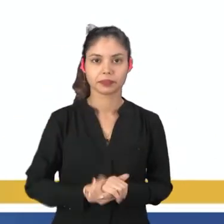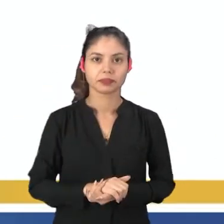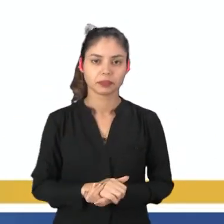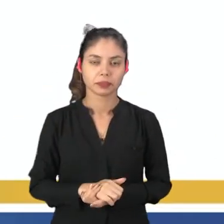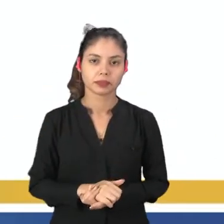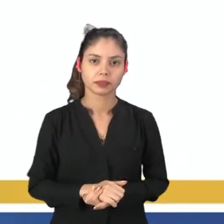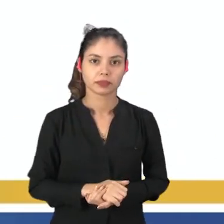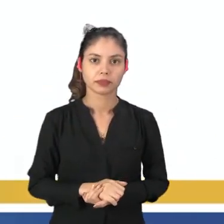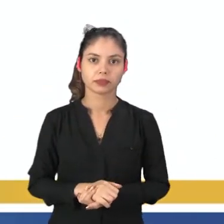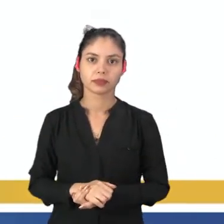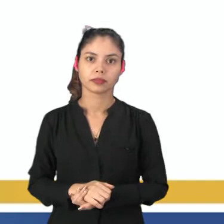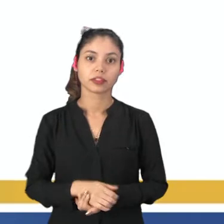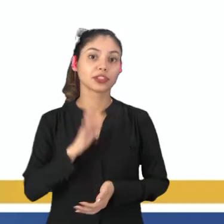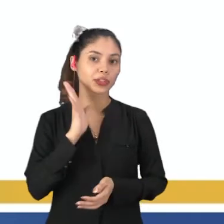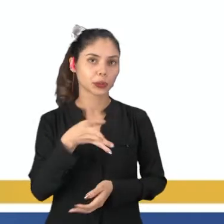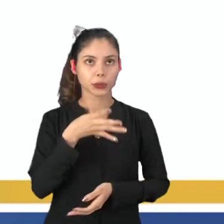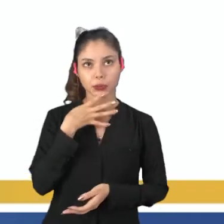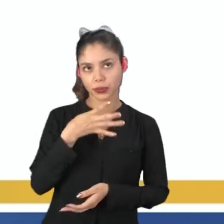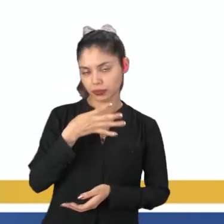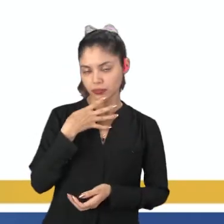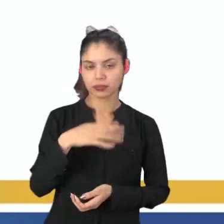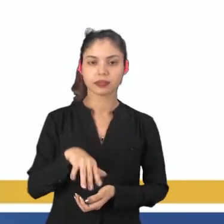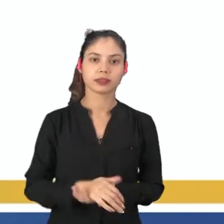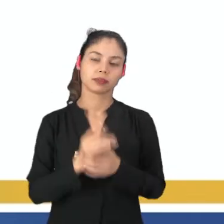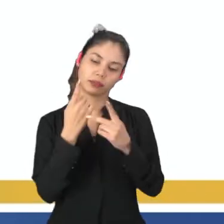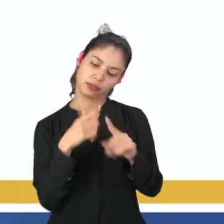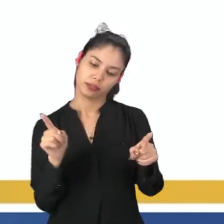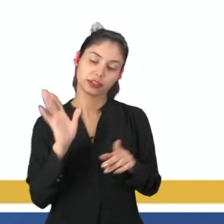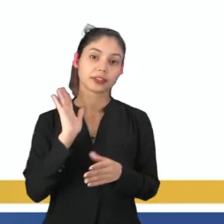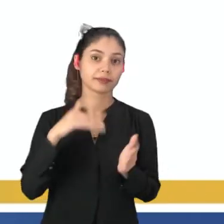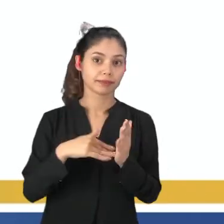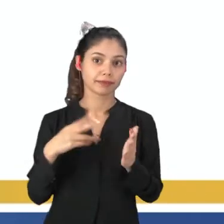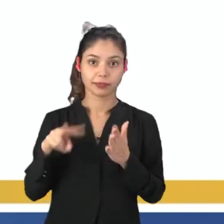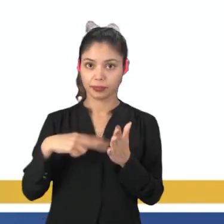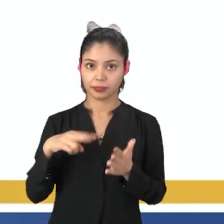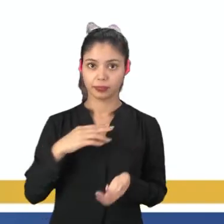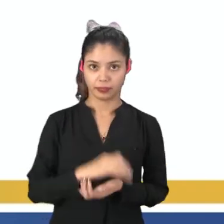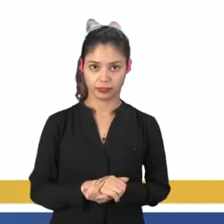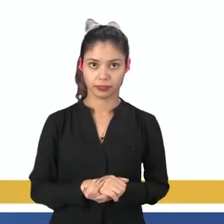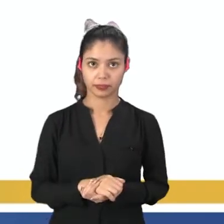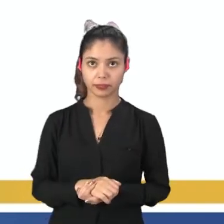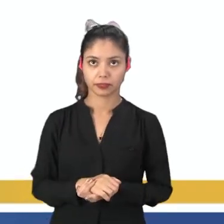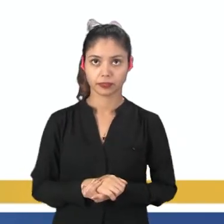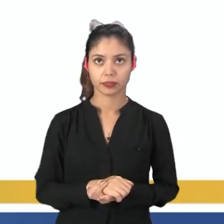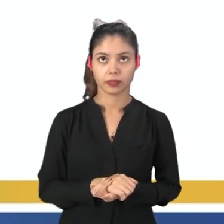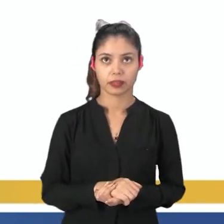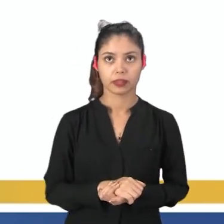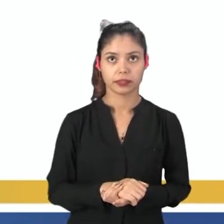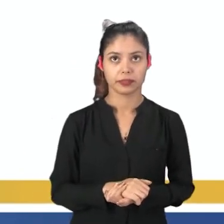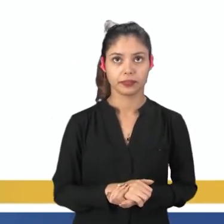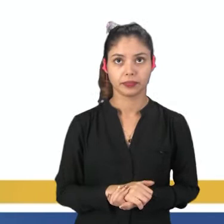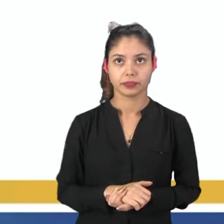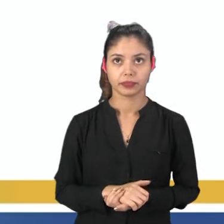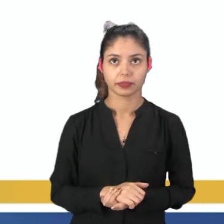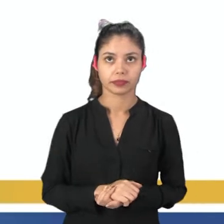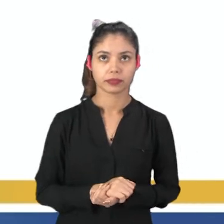ouviu essa canção e quem sabe até já dançou. Então, vamos ver um pouquinho esse vídeo? Vamos lá?